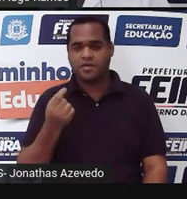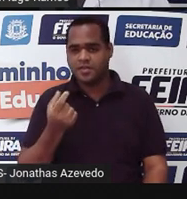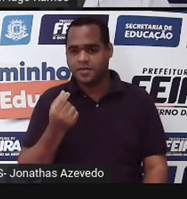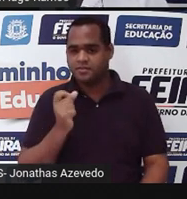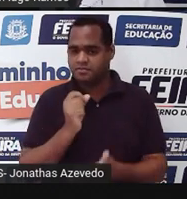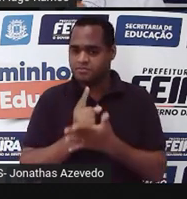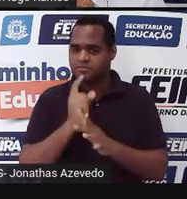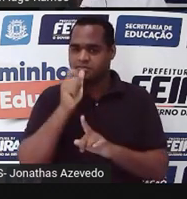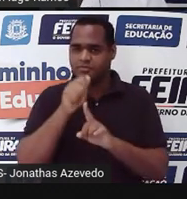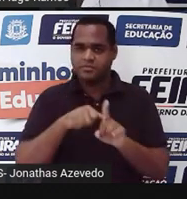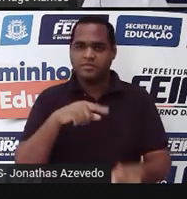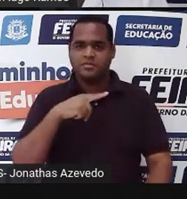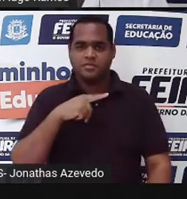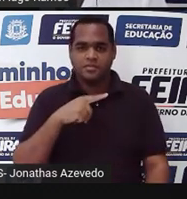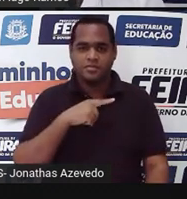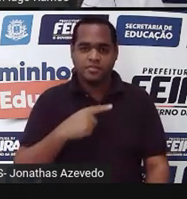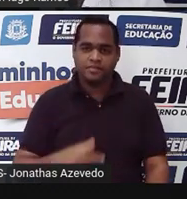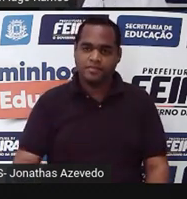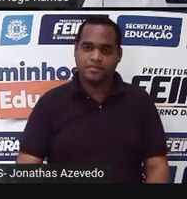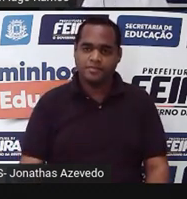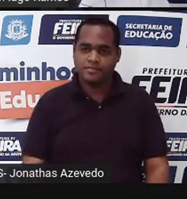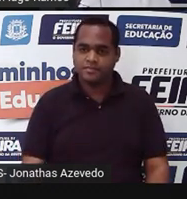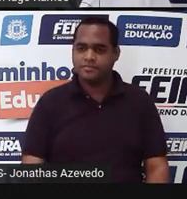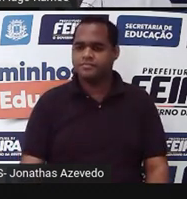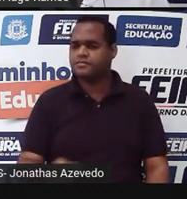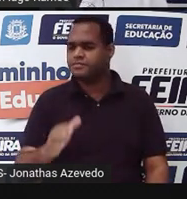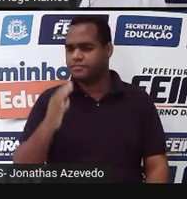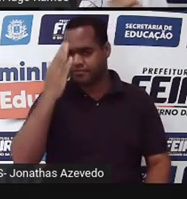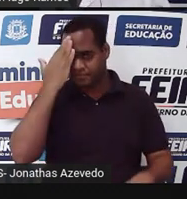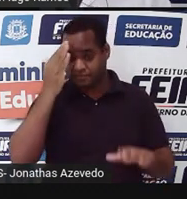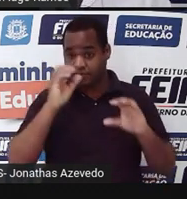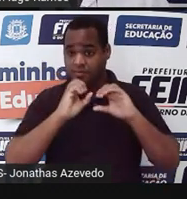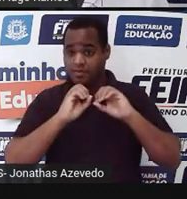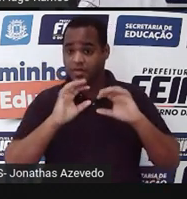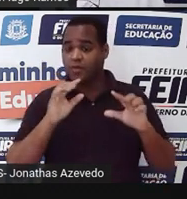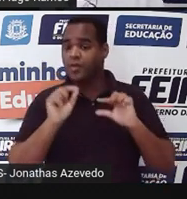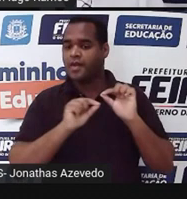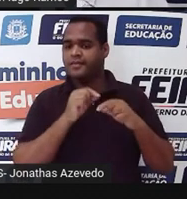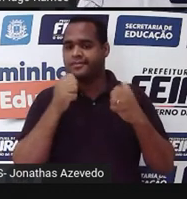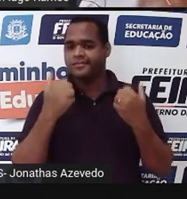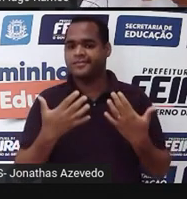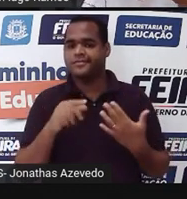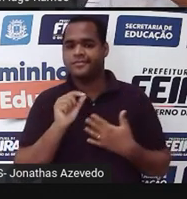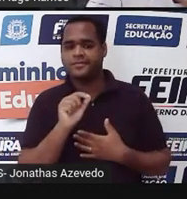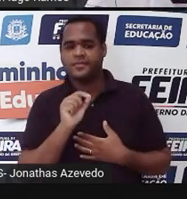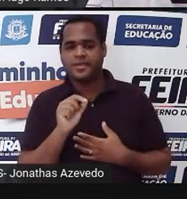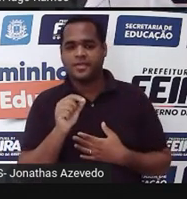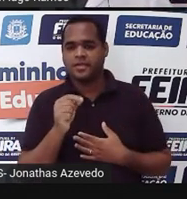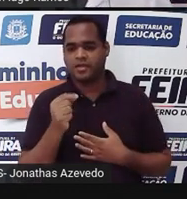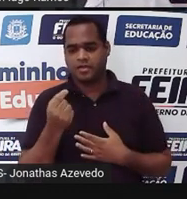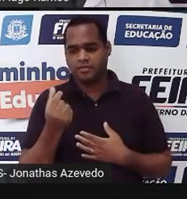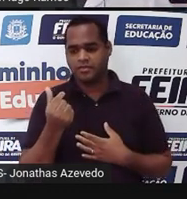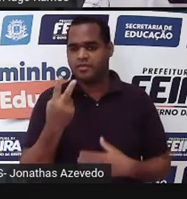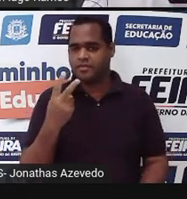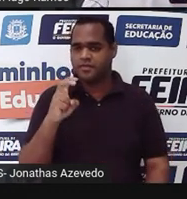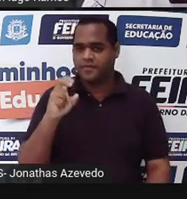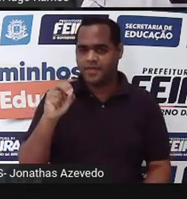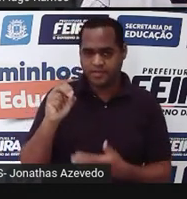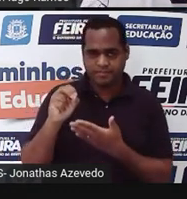determinado mês. Ponto. Vamos entender o que está acontecendo até aqui. Um produto custa R$250